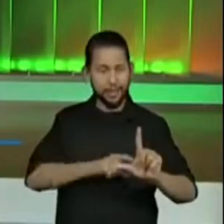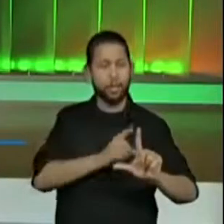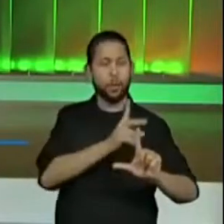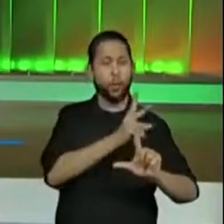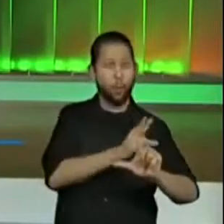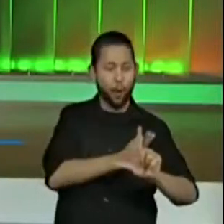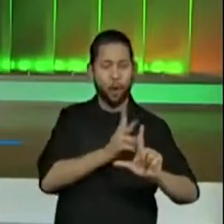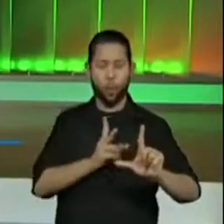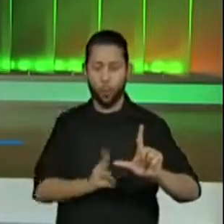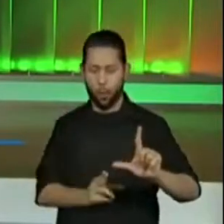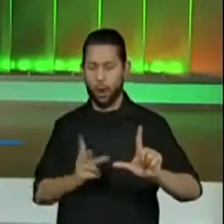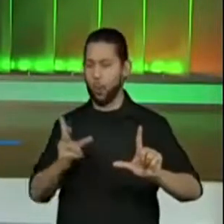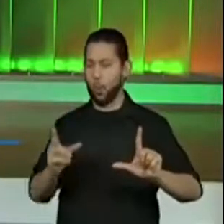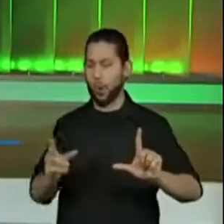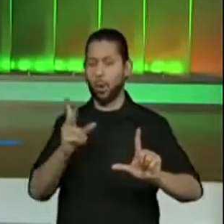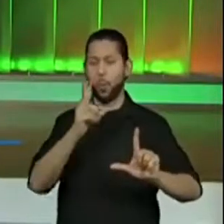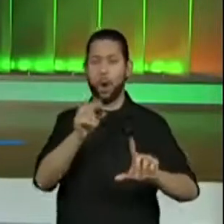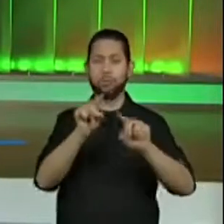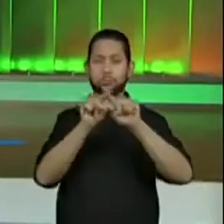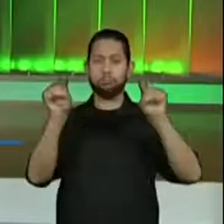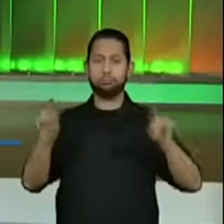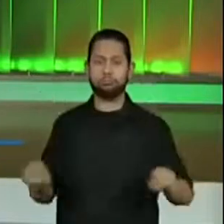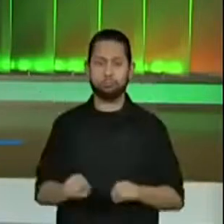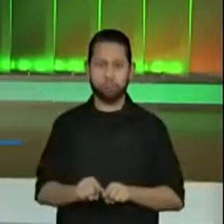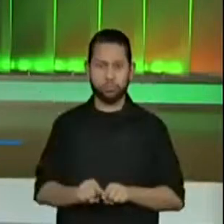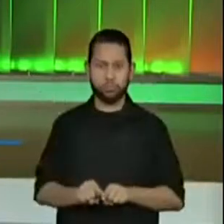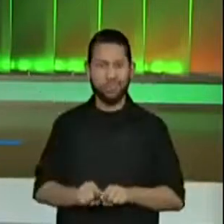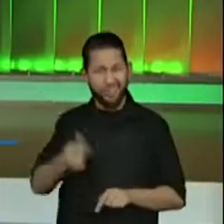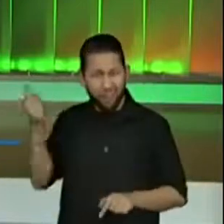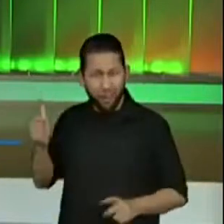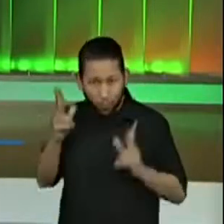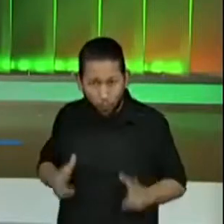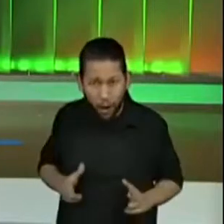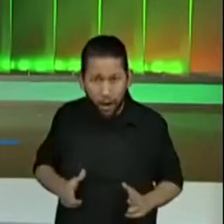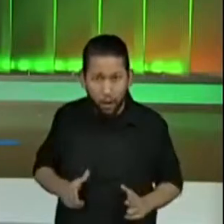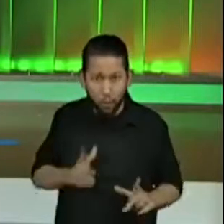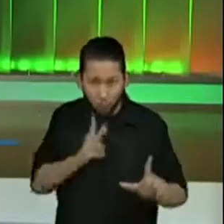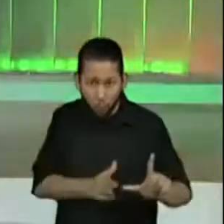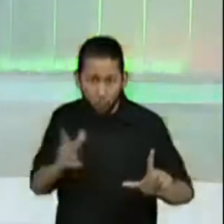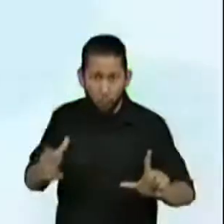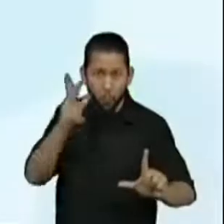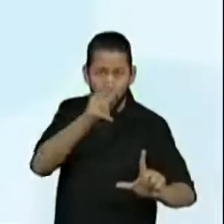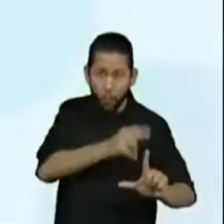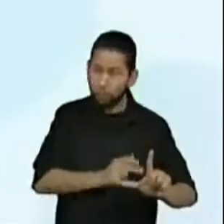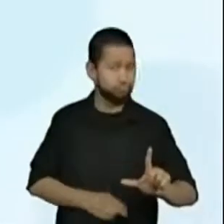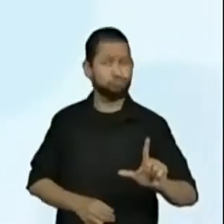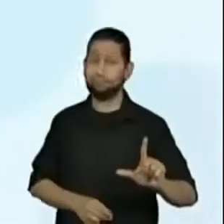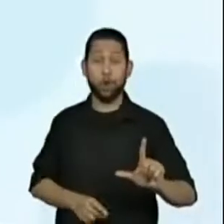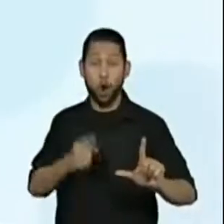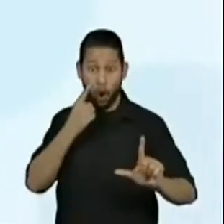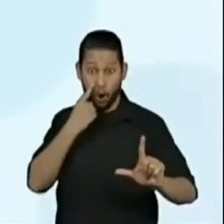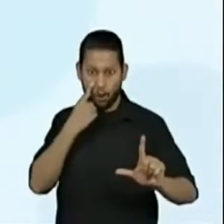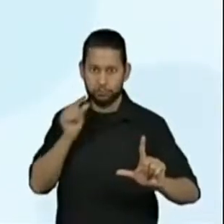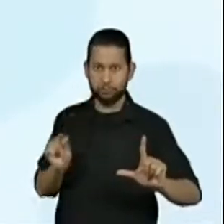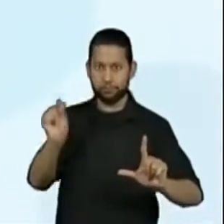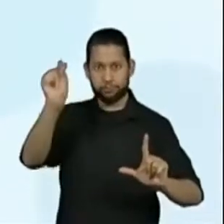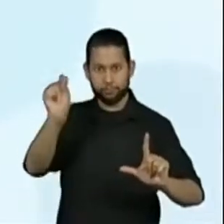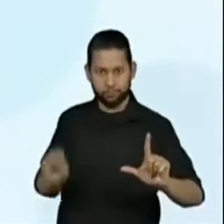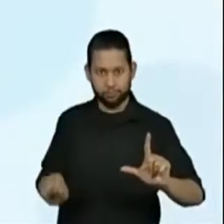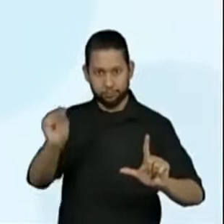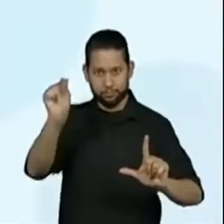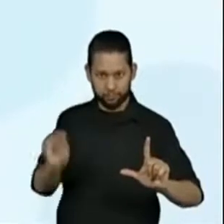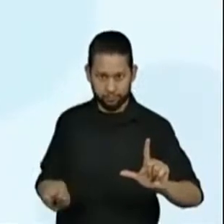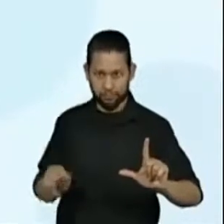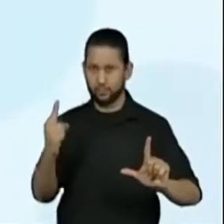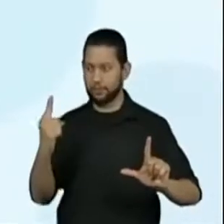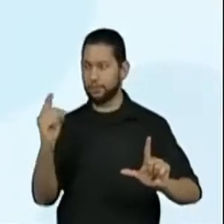do mesmo tamanho. No caso aqui, as dimensões não são idênticas. Eu tenho 100 por 81. Então, esse é